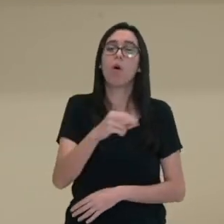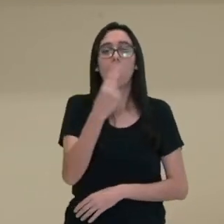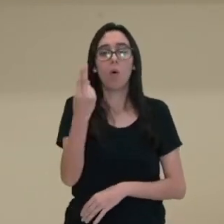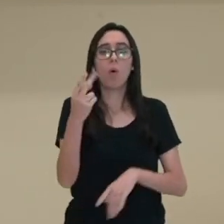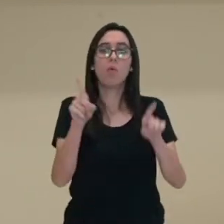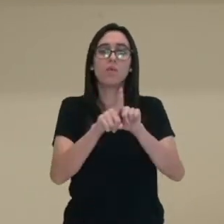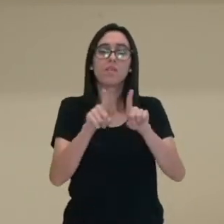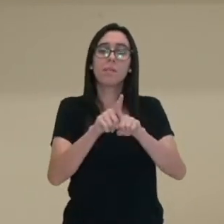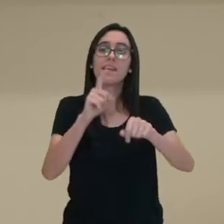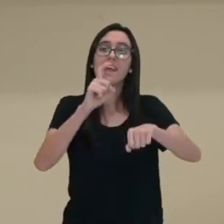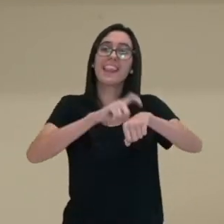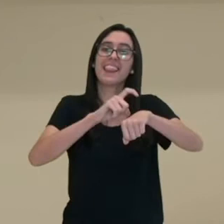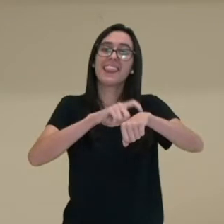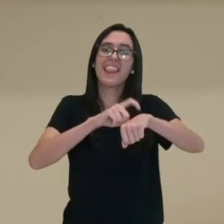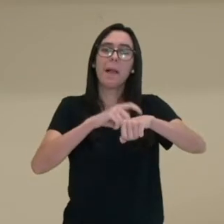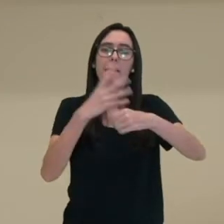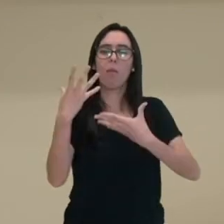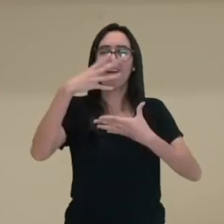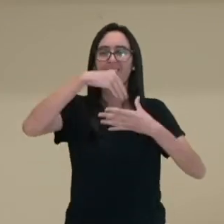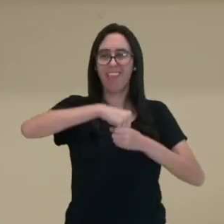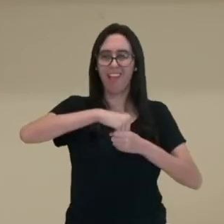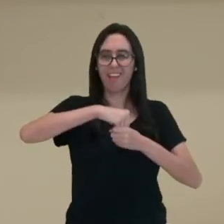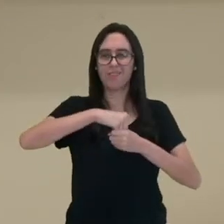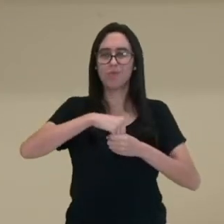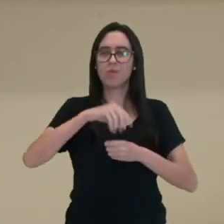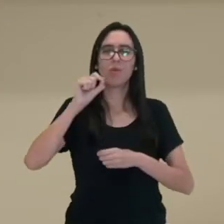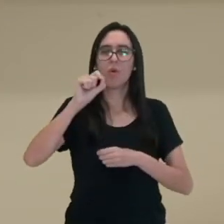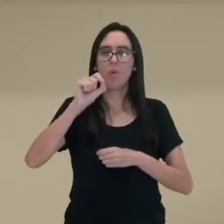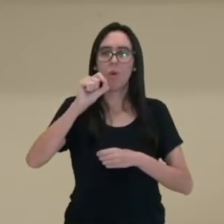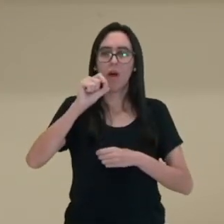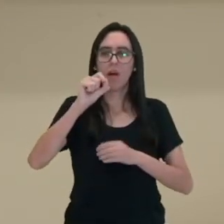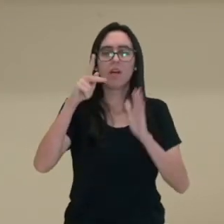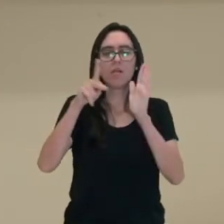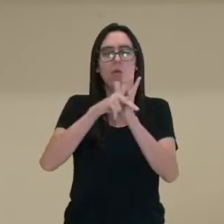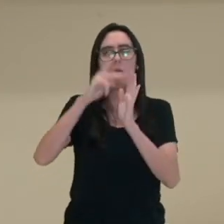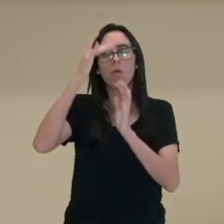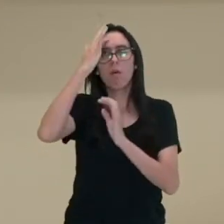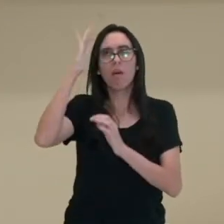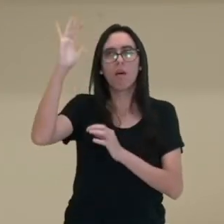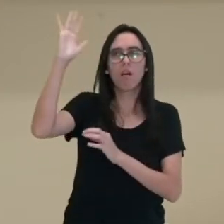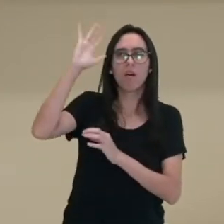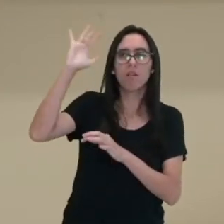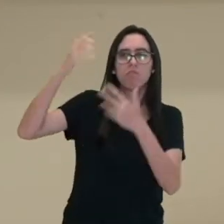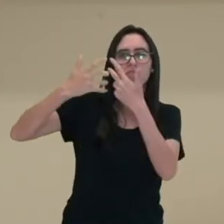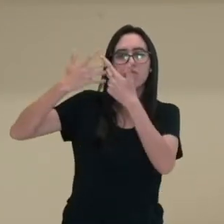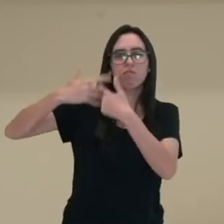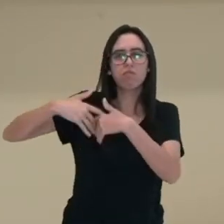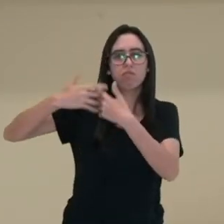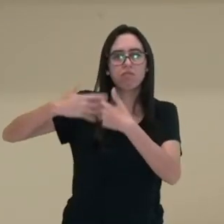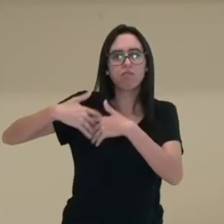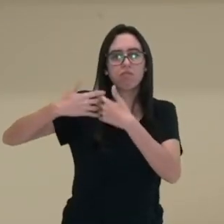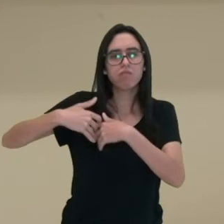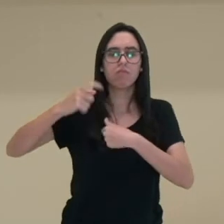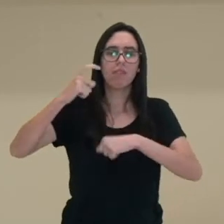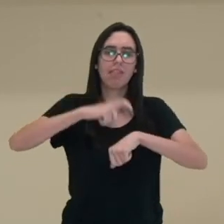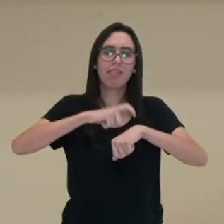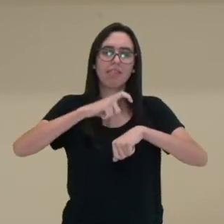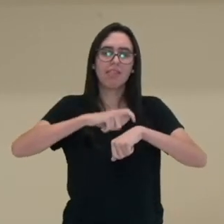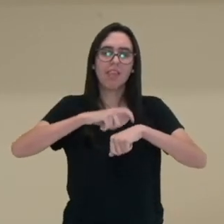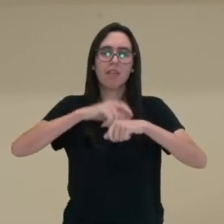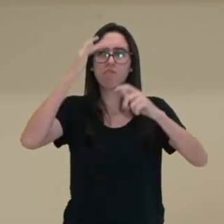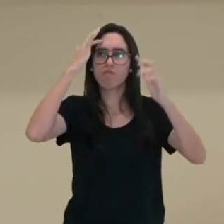interno, né? O tempo de introspecção psicológica, por exemplo, o tempo em que duraram os